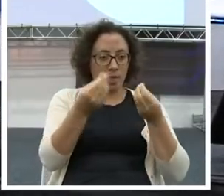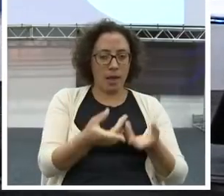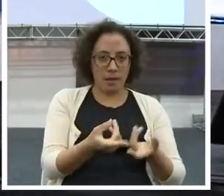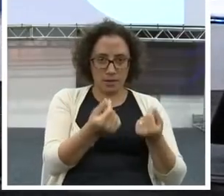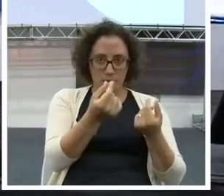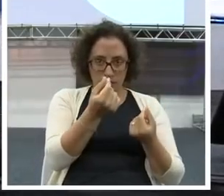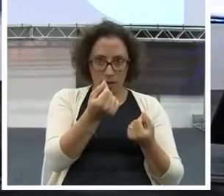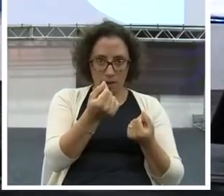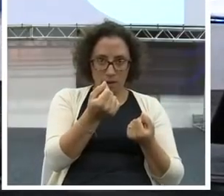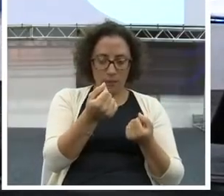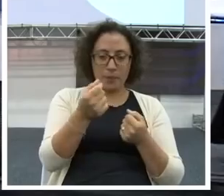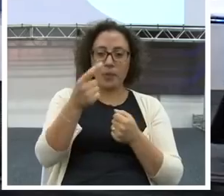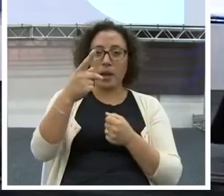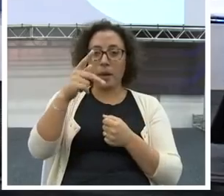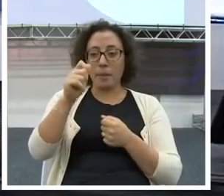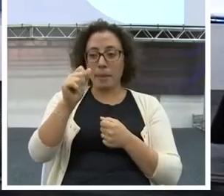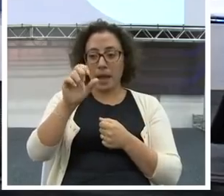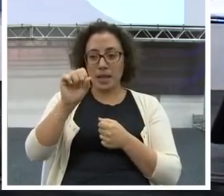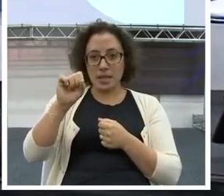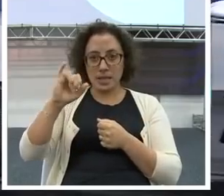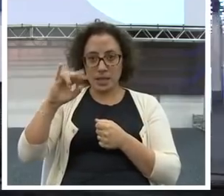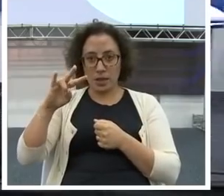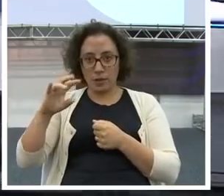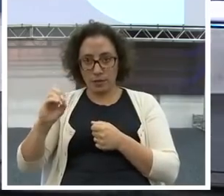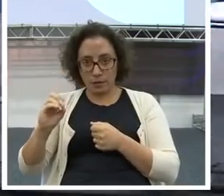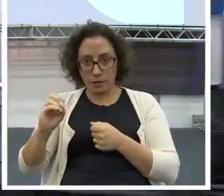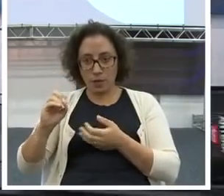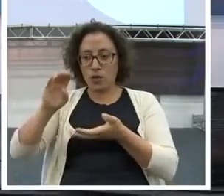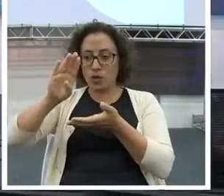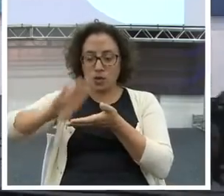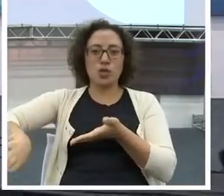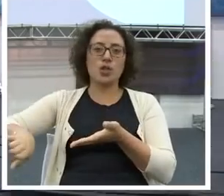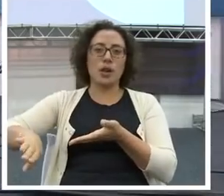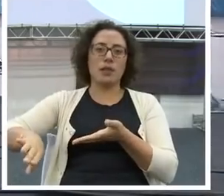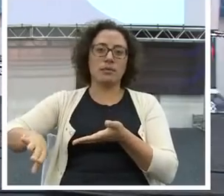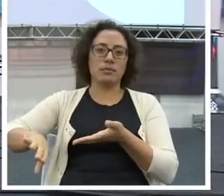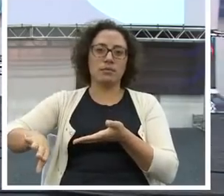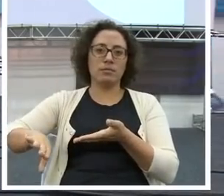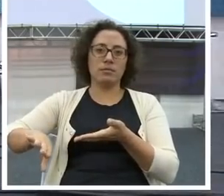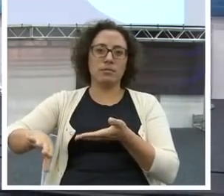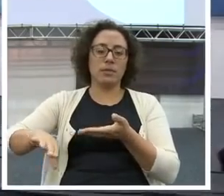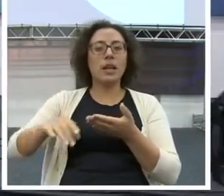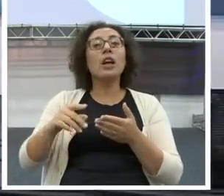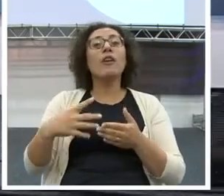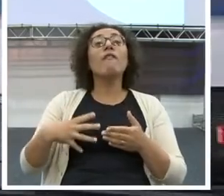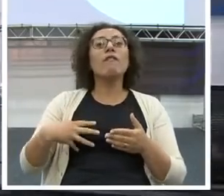É simples. Não tem complicação. Deu dinheiro? Ativo. Tirou? Passivo. Filho é o quê?